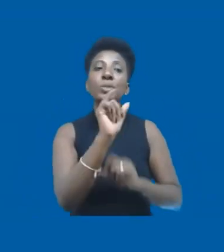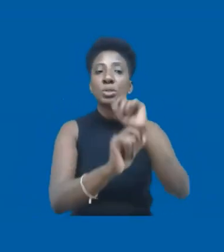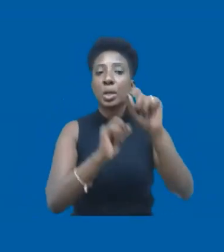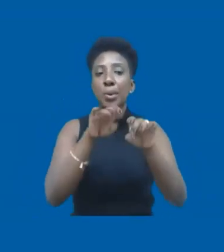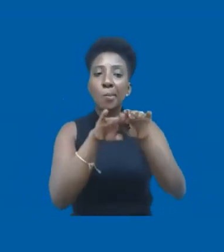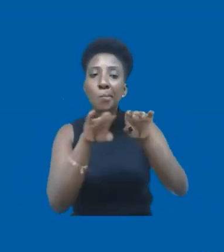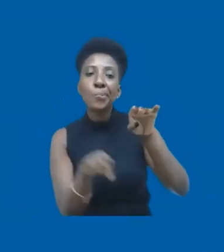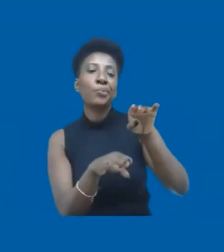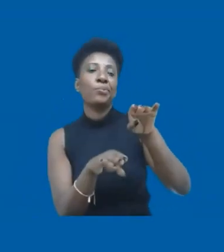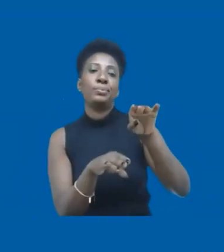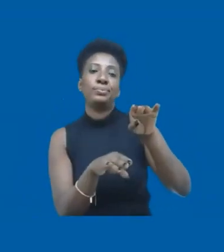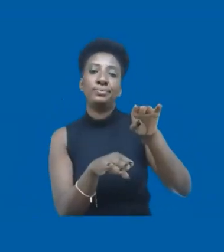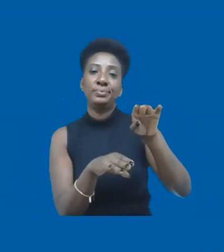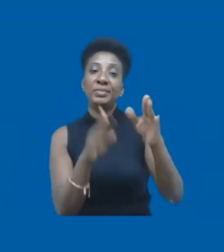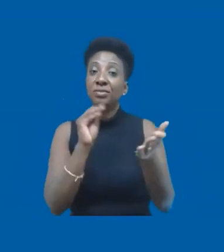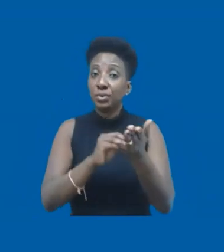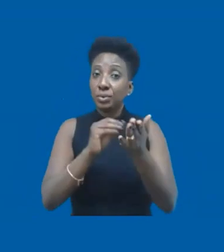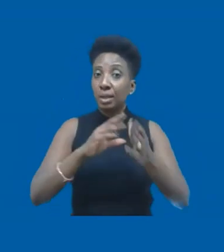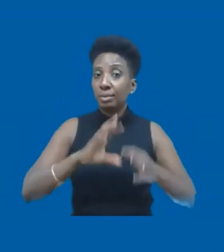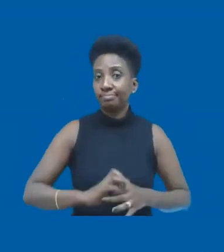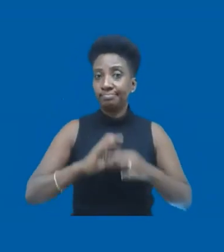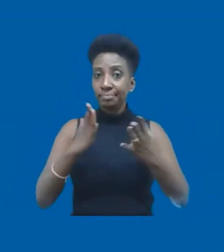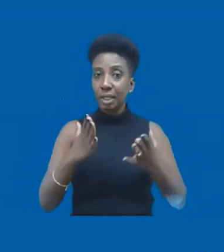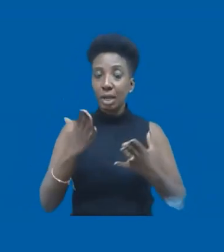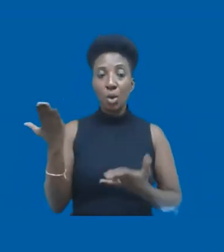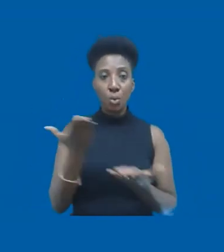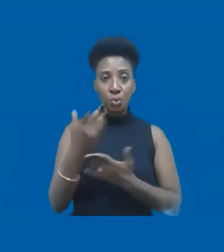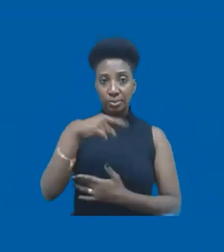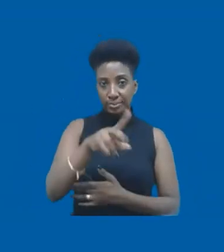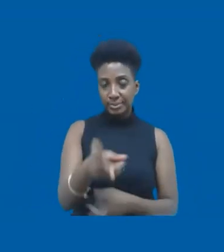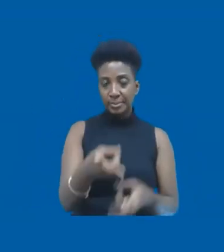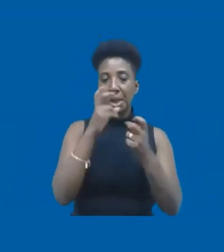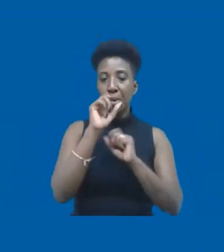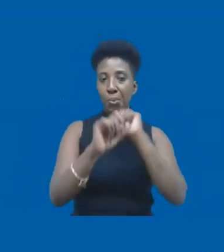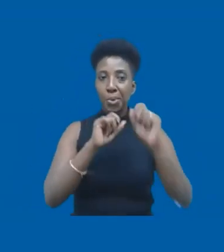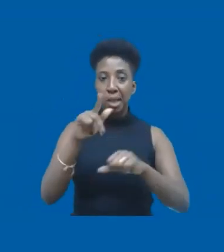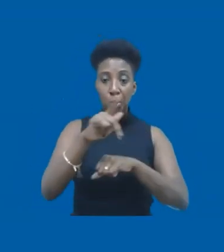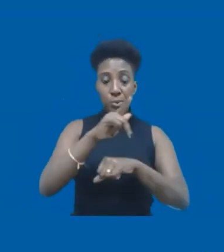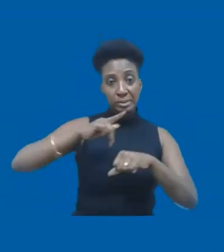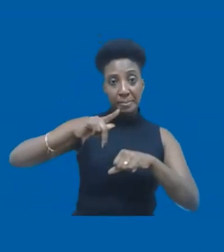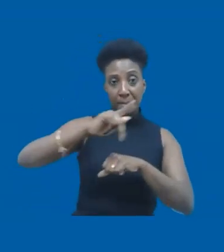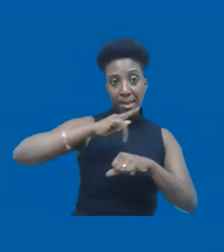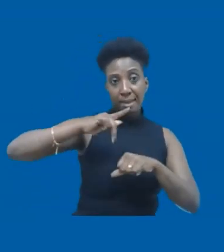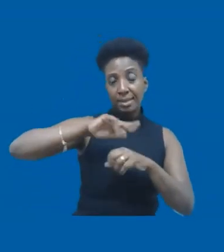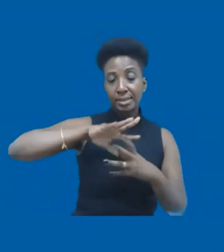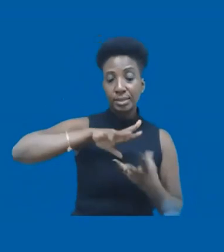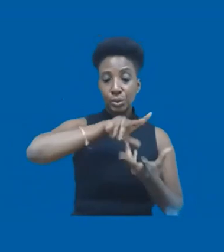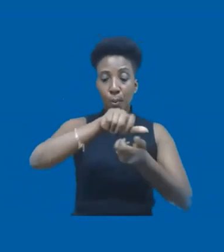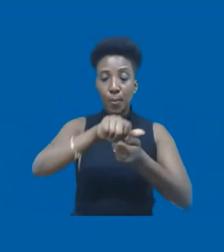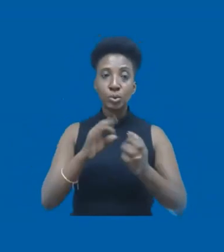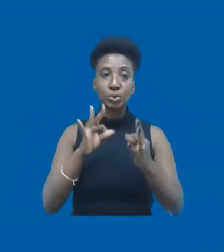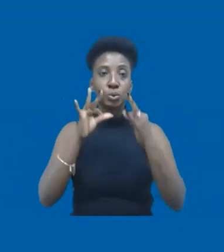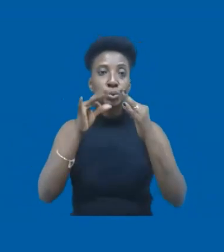liberdade. Hoje, para vocês terem uma ideia, os países do mundo gastam juntos 1